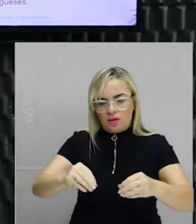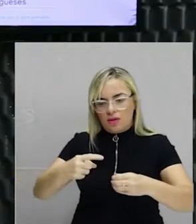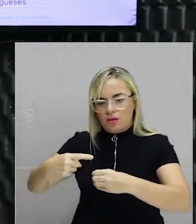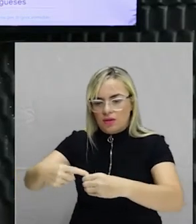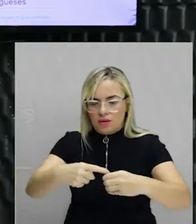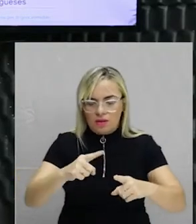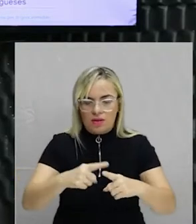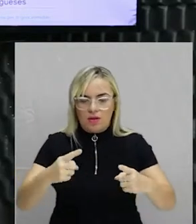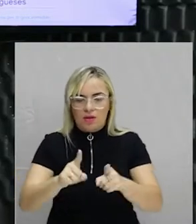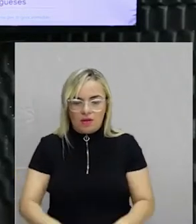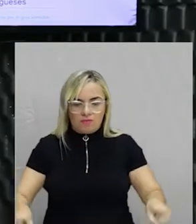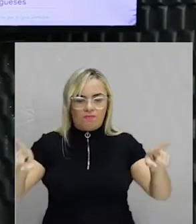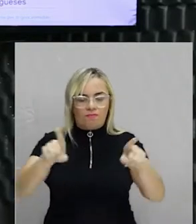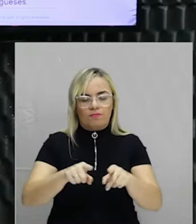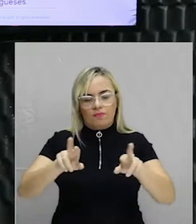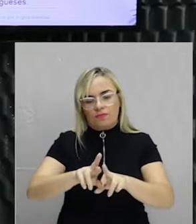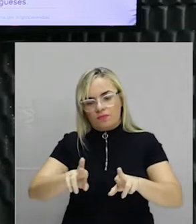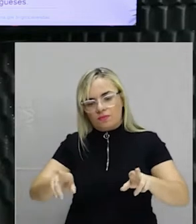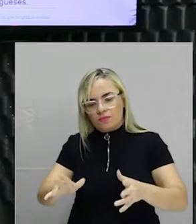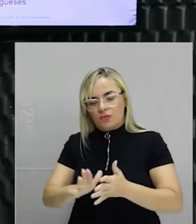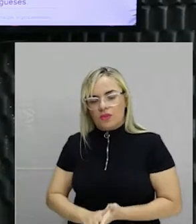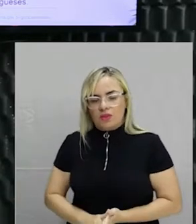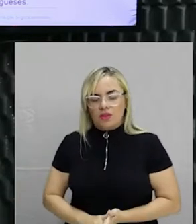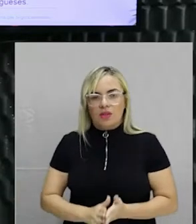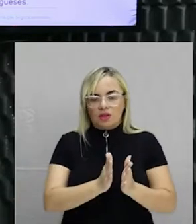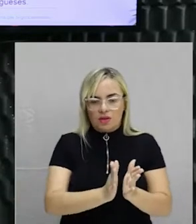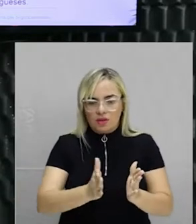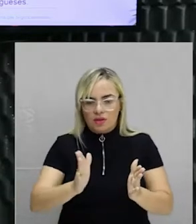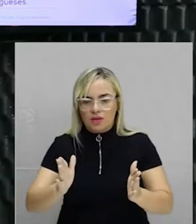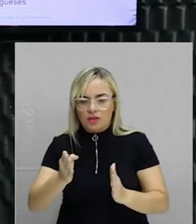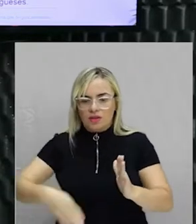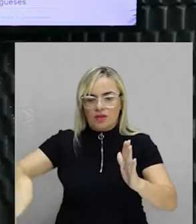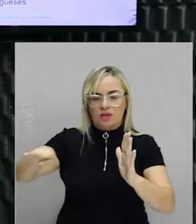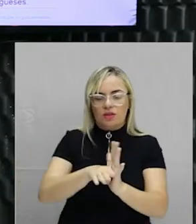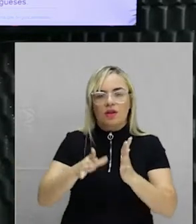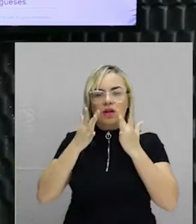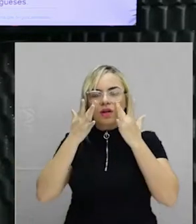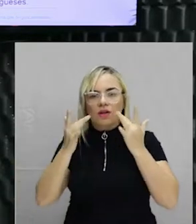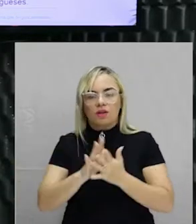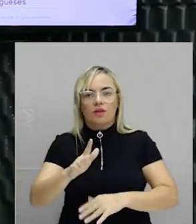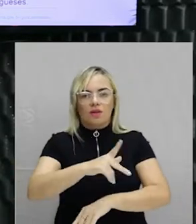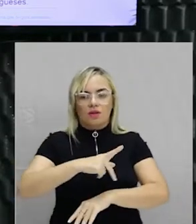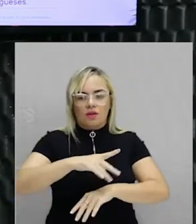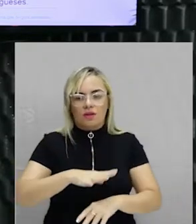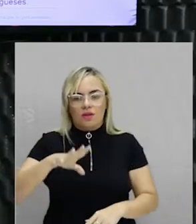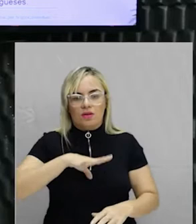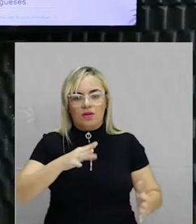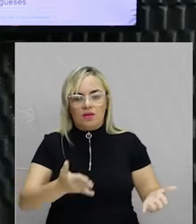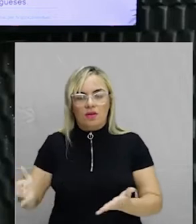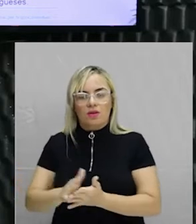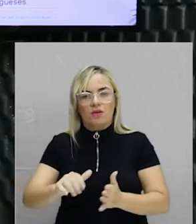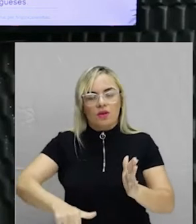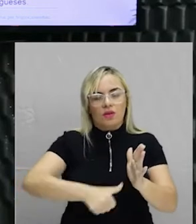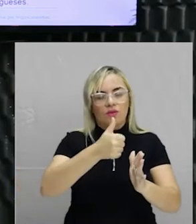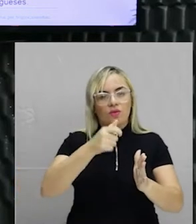proveniências e épocas de chegada de artistas portugueses. Vamos facilitar a vida. O nós temos aqui? O item 1 está errado